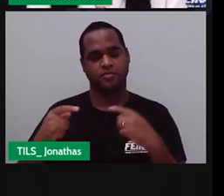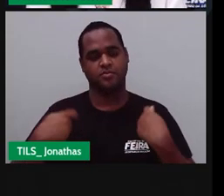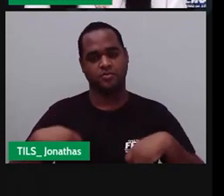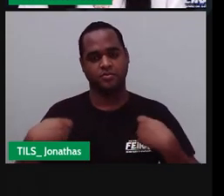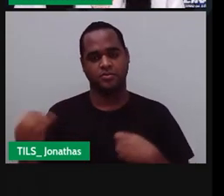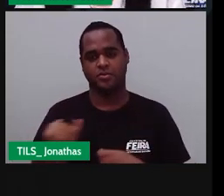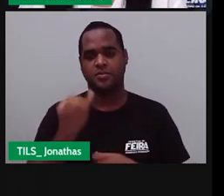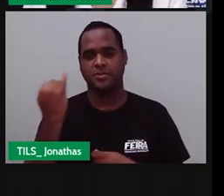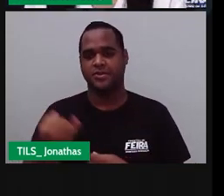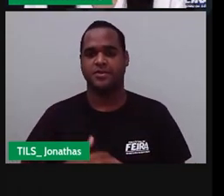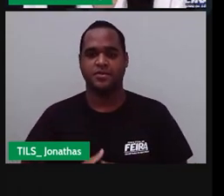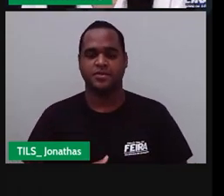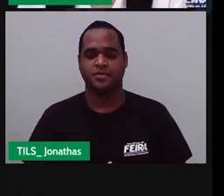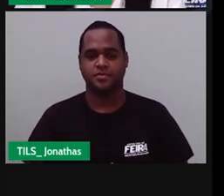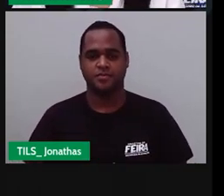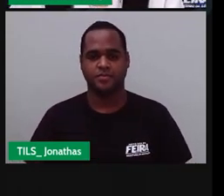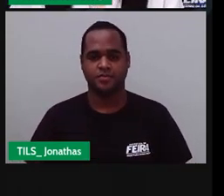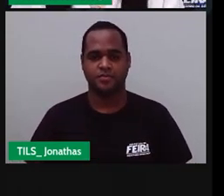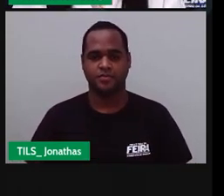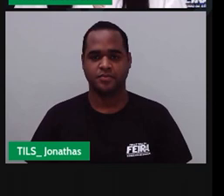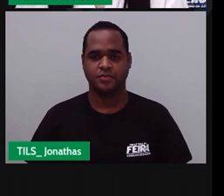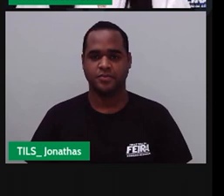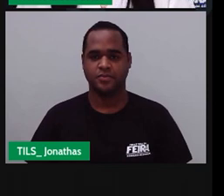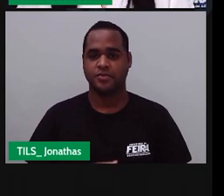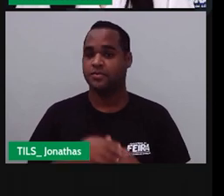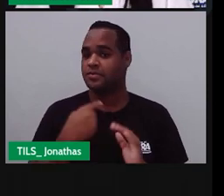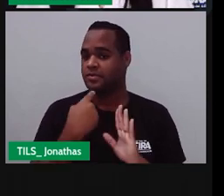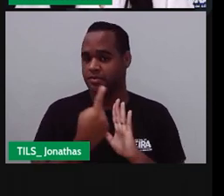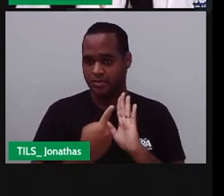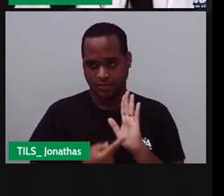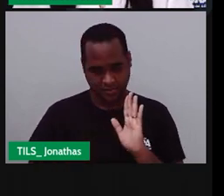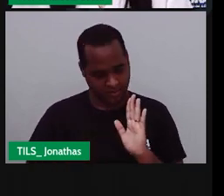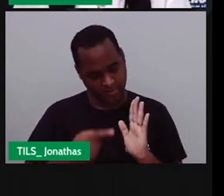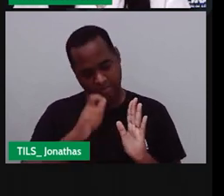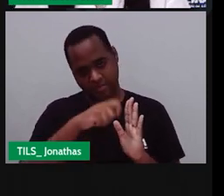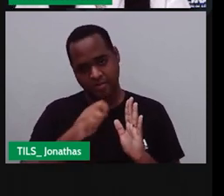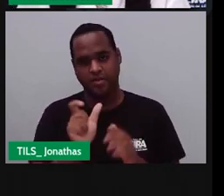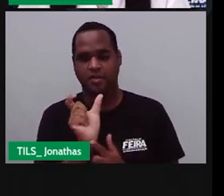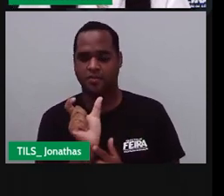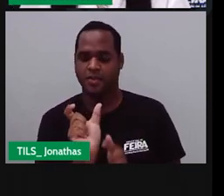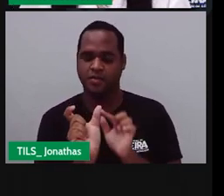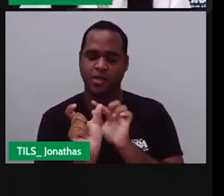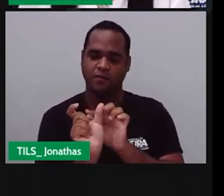Agora Escreva aí No seu Caderno Essa palavra